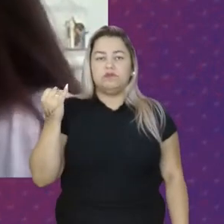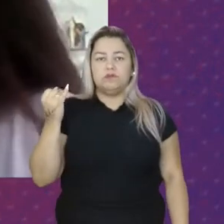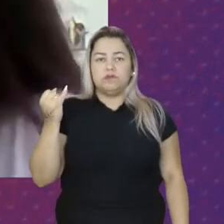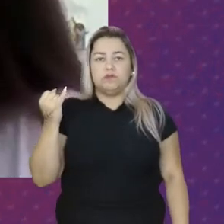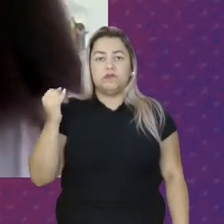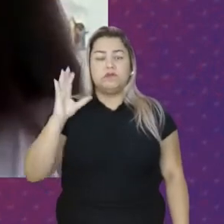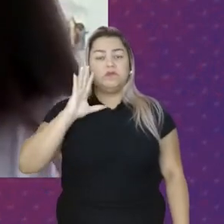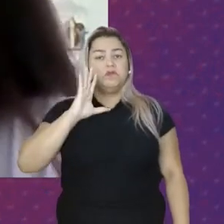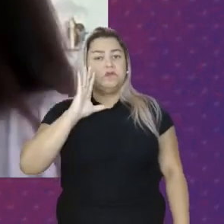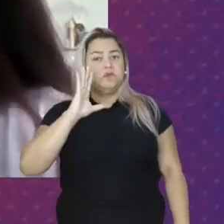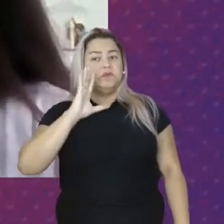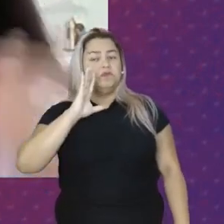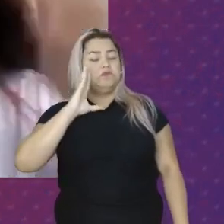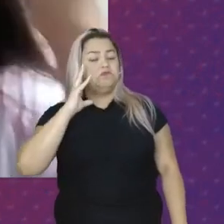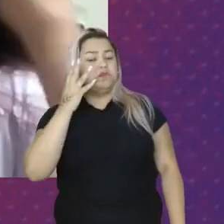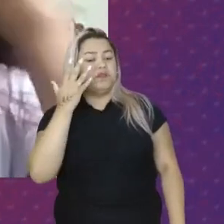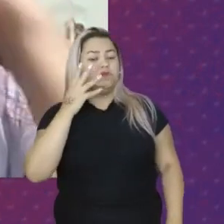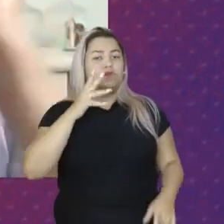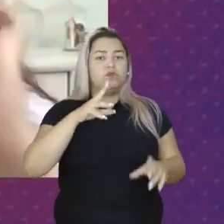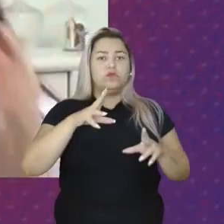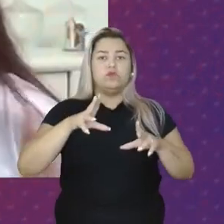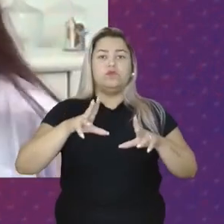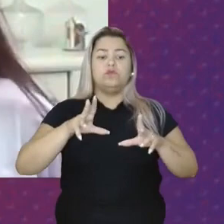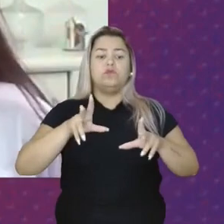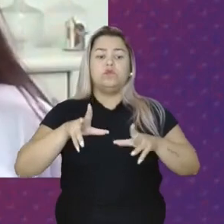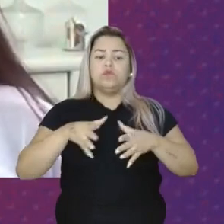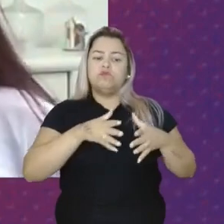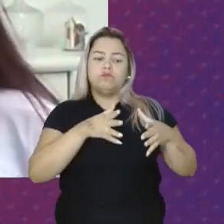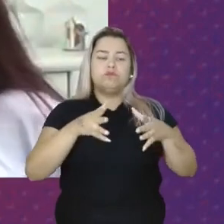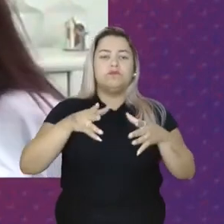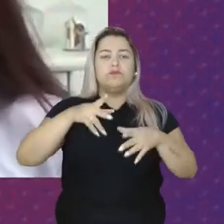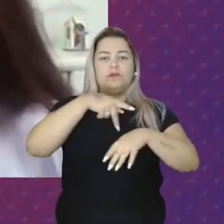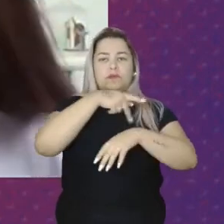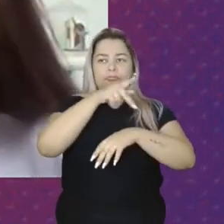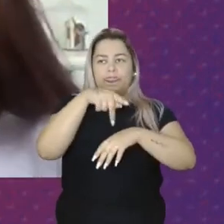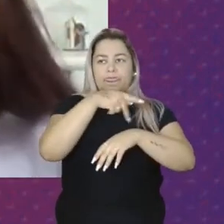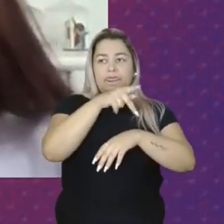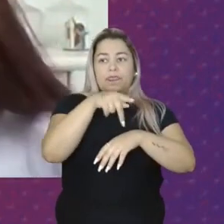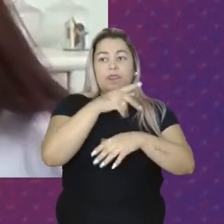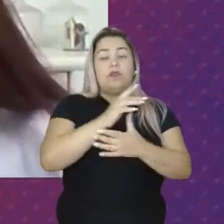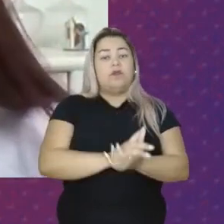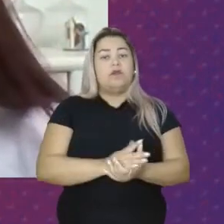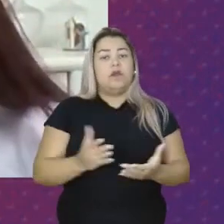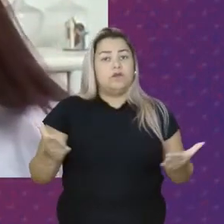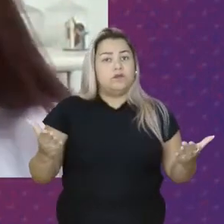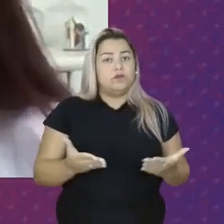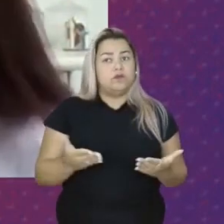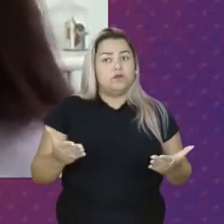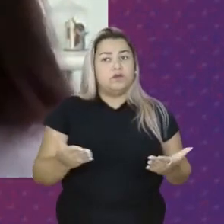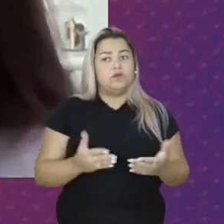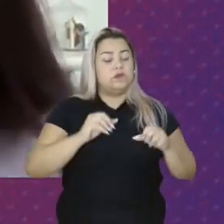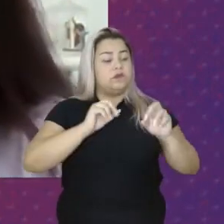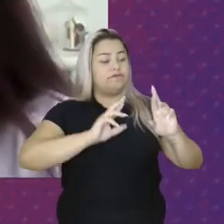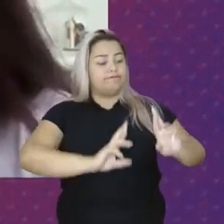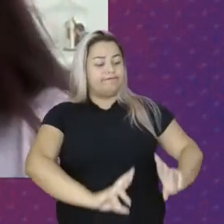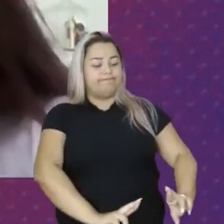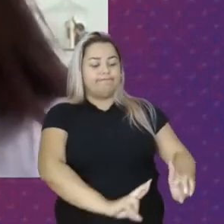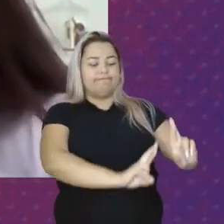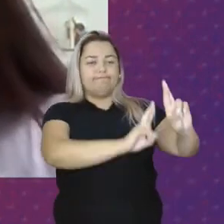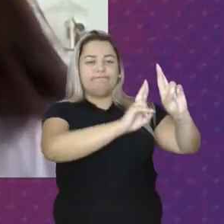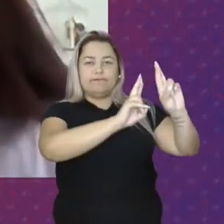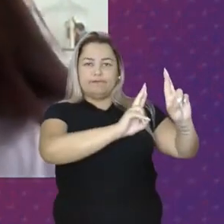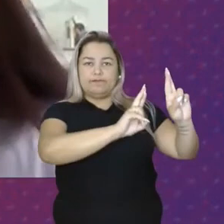Decidir Os rumos Do nosso país E agora É claro Que na gente É um momento Que a gente Fala Do esperançar